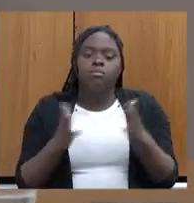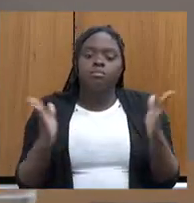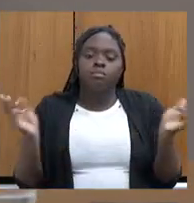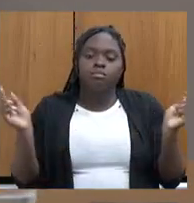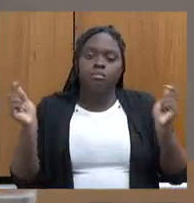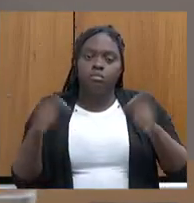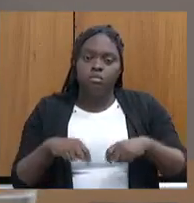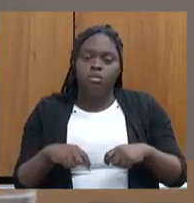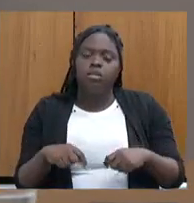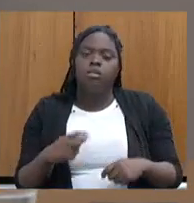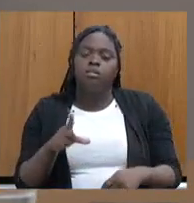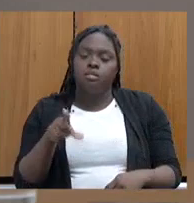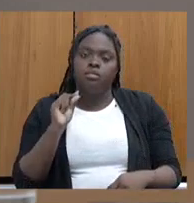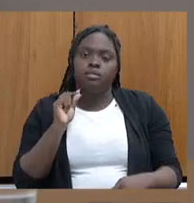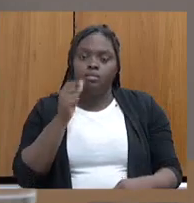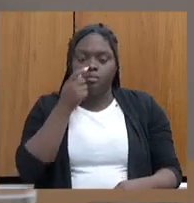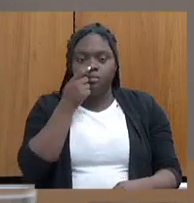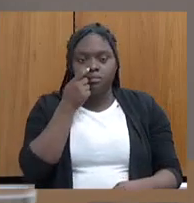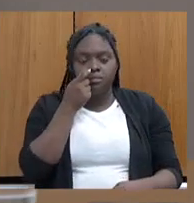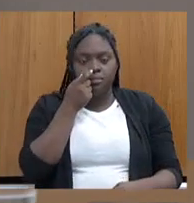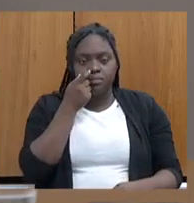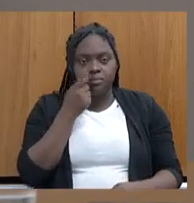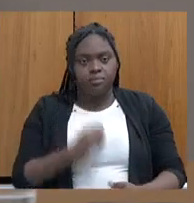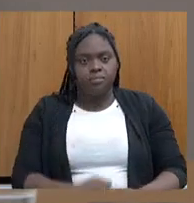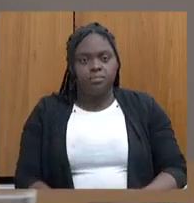para ele escolher. Por favor.